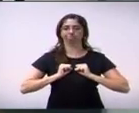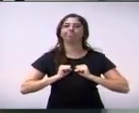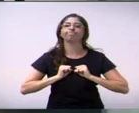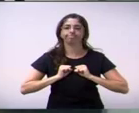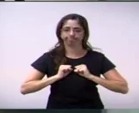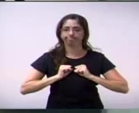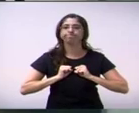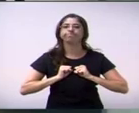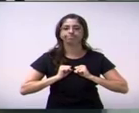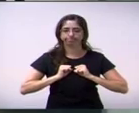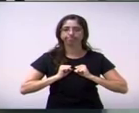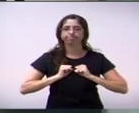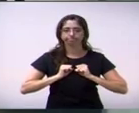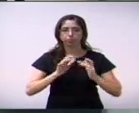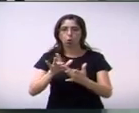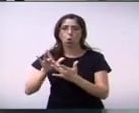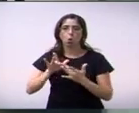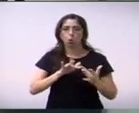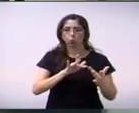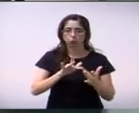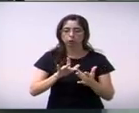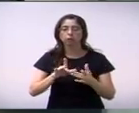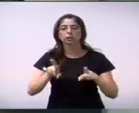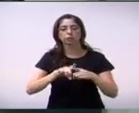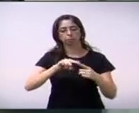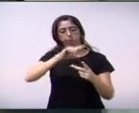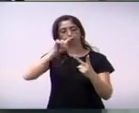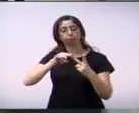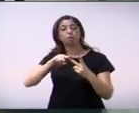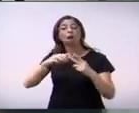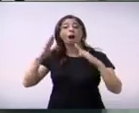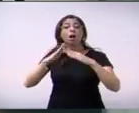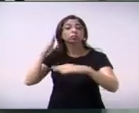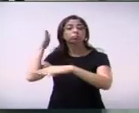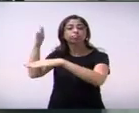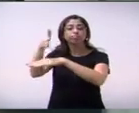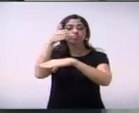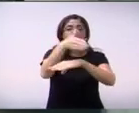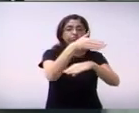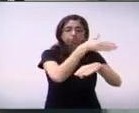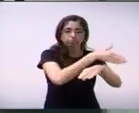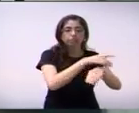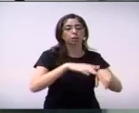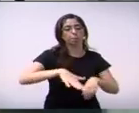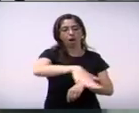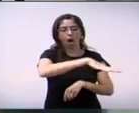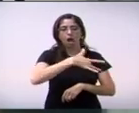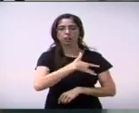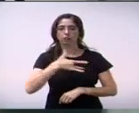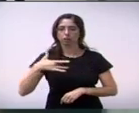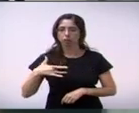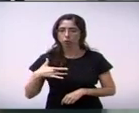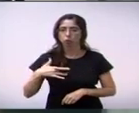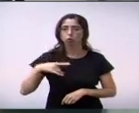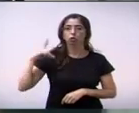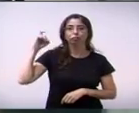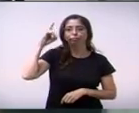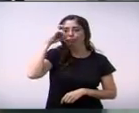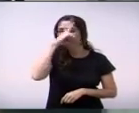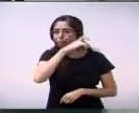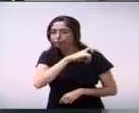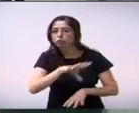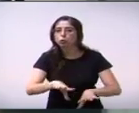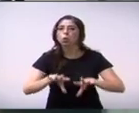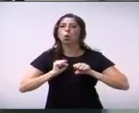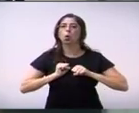infectocontagiosas, atuem ou façam visitas periódicas em áreas insalubres, quando prestam